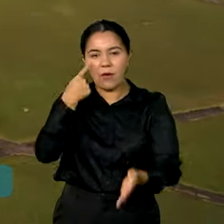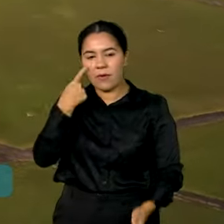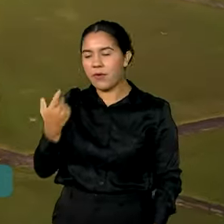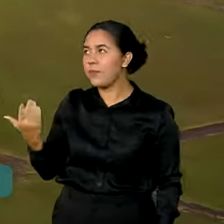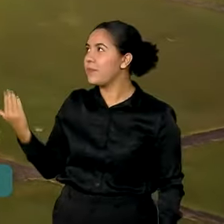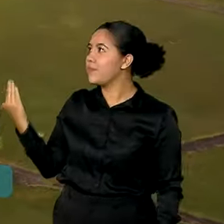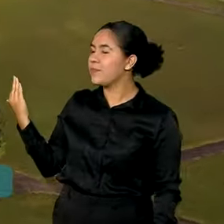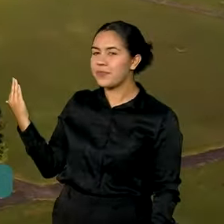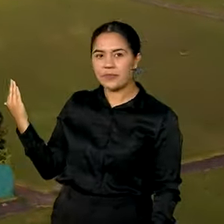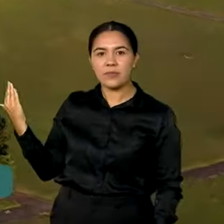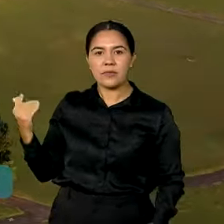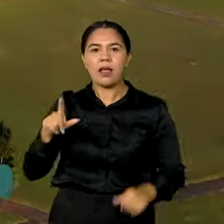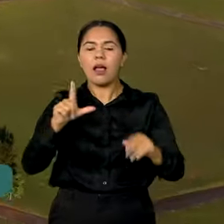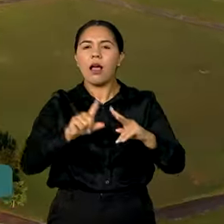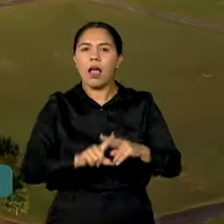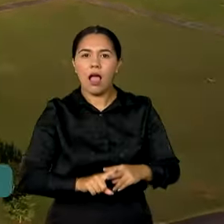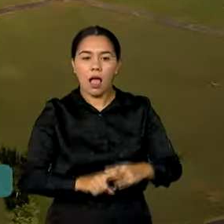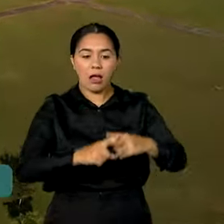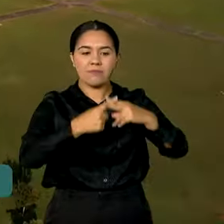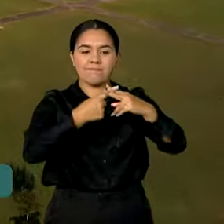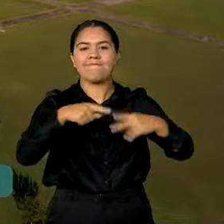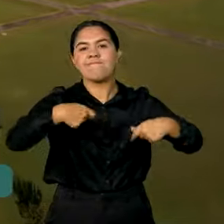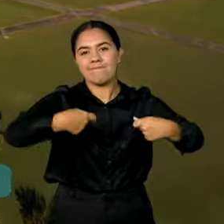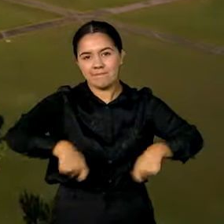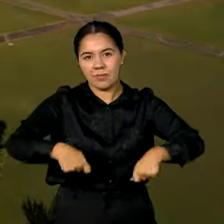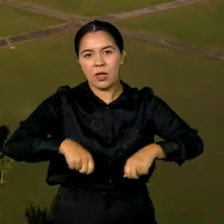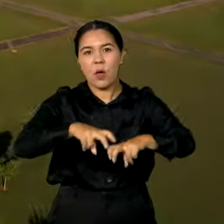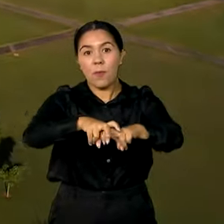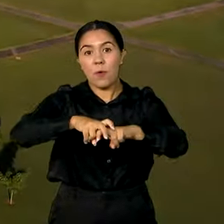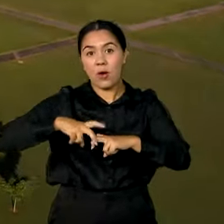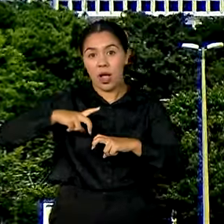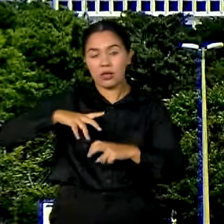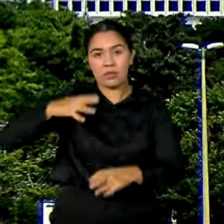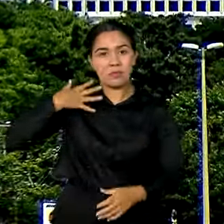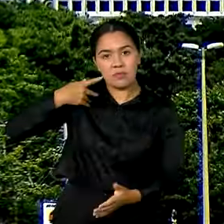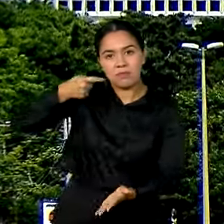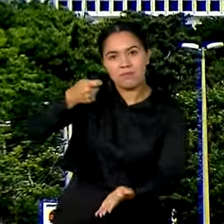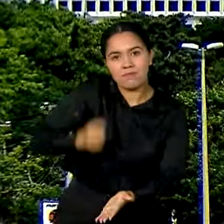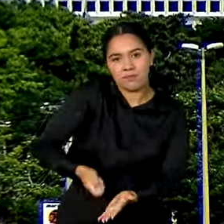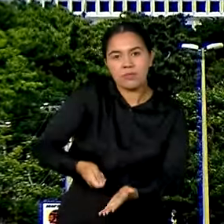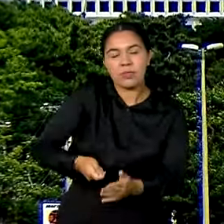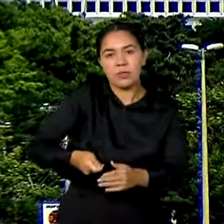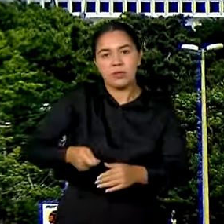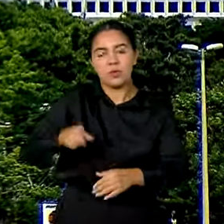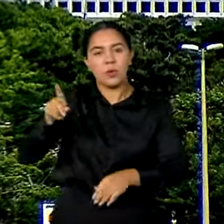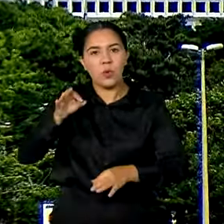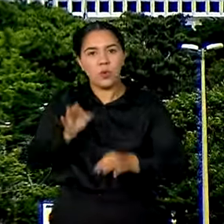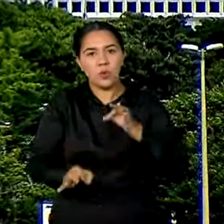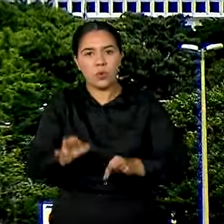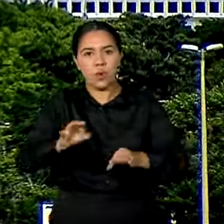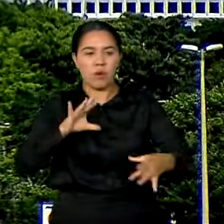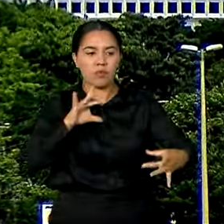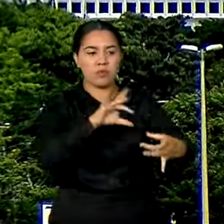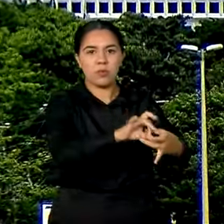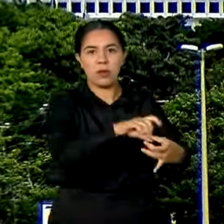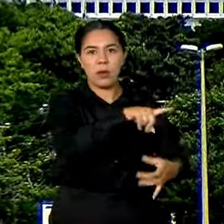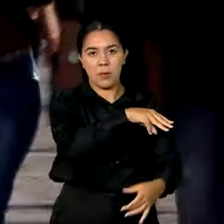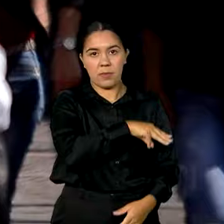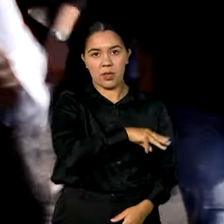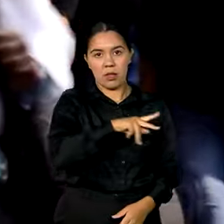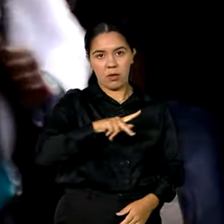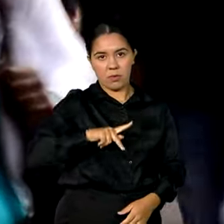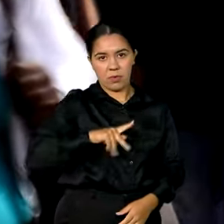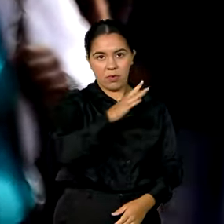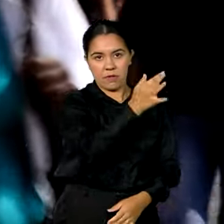A atualização foi necessária após um acordo judicial firmado com o Ministério Público Federal, a